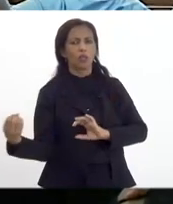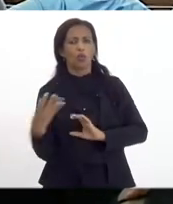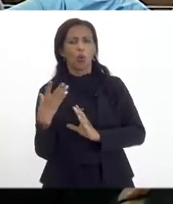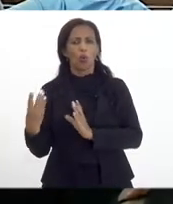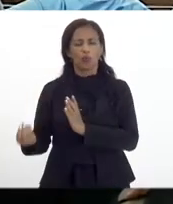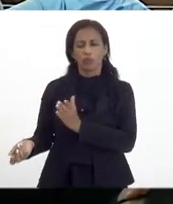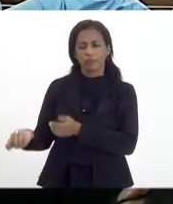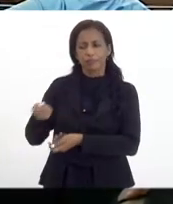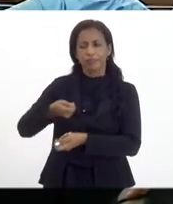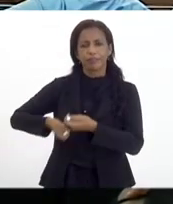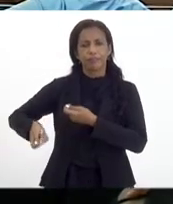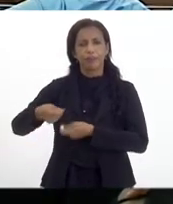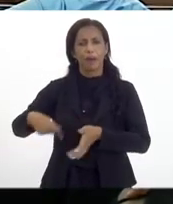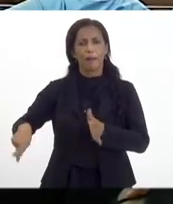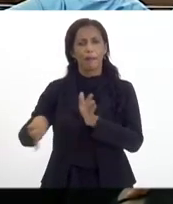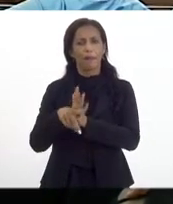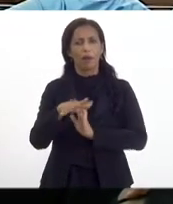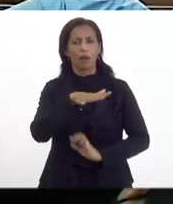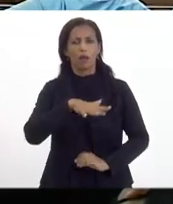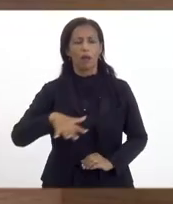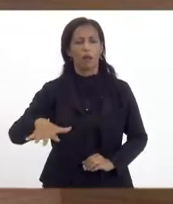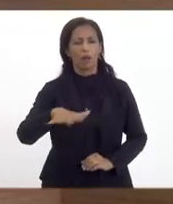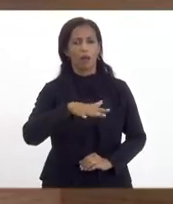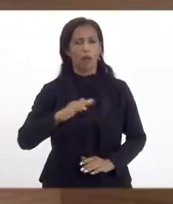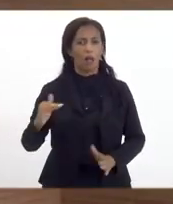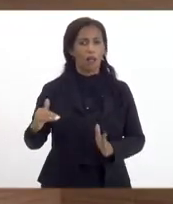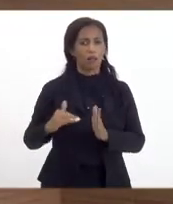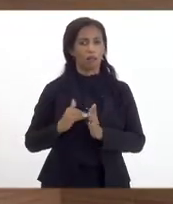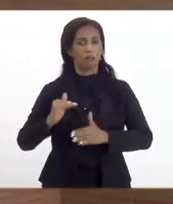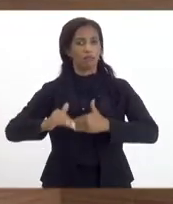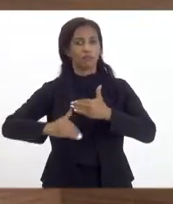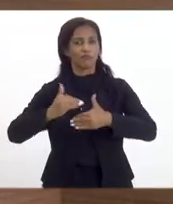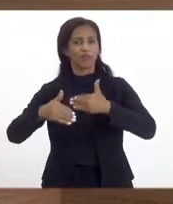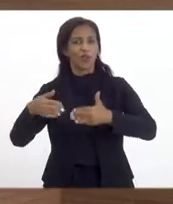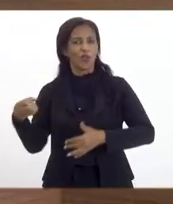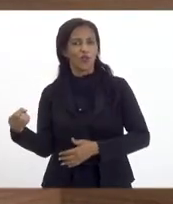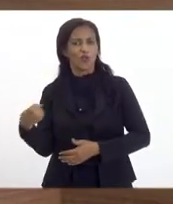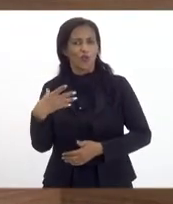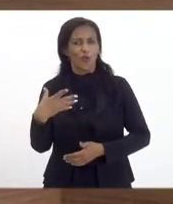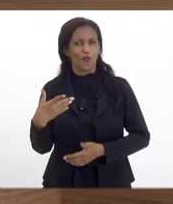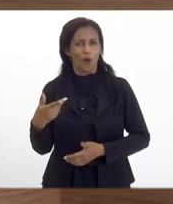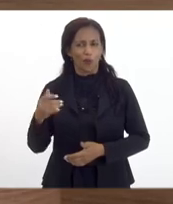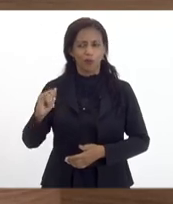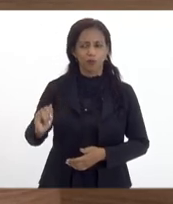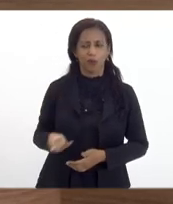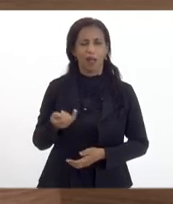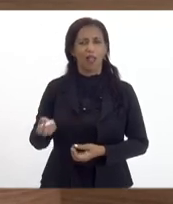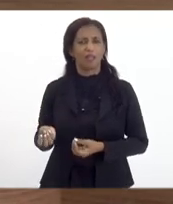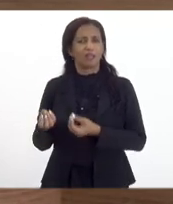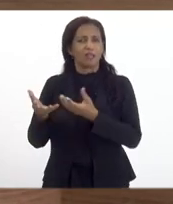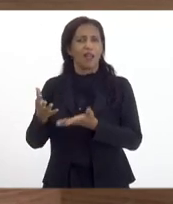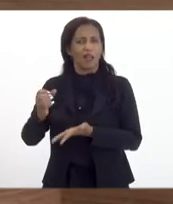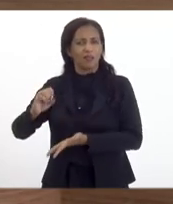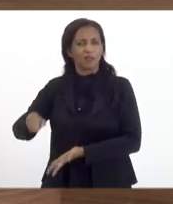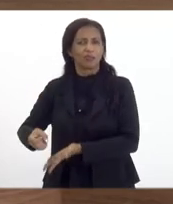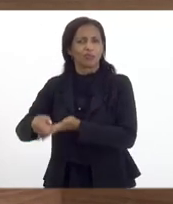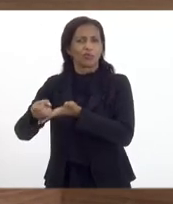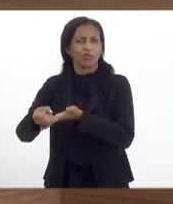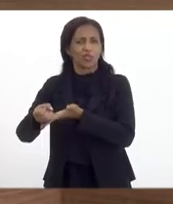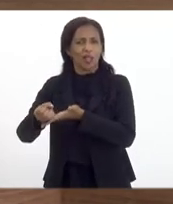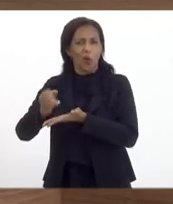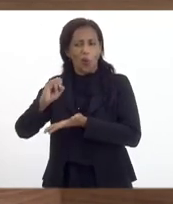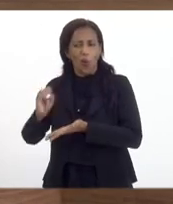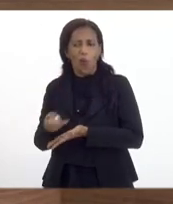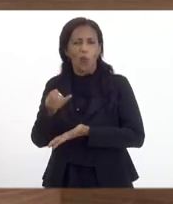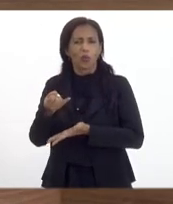para a região, atuar na base da cadeia produtiva até o desenvolvimento de novos negócios, oferecer alternativas sustentáveis para as comunidades urbanas